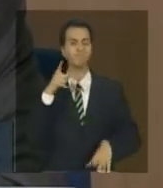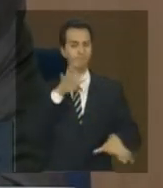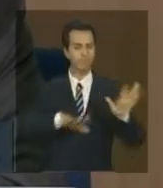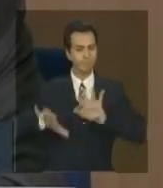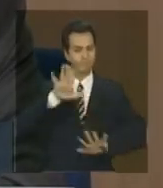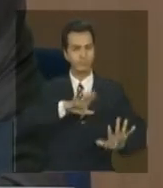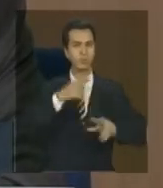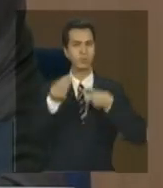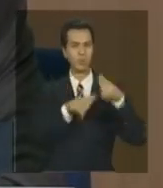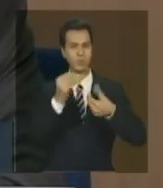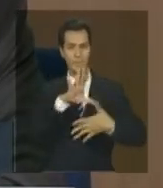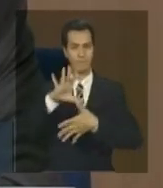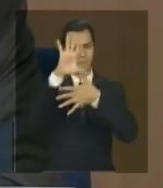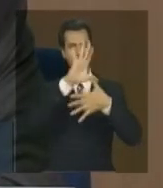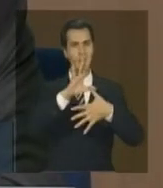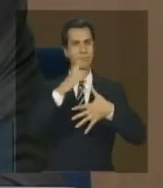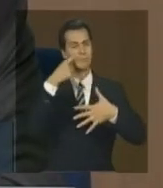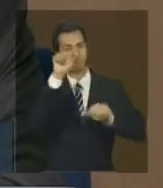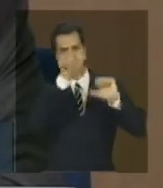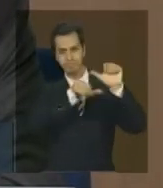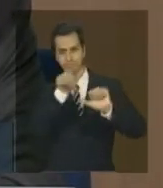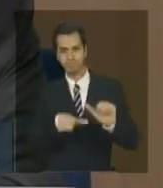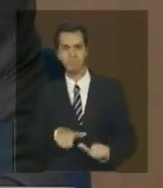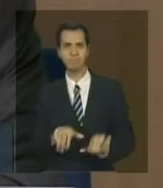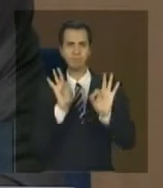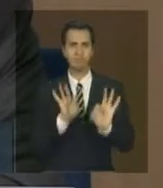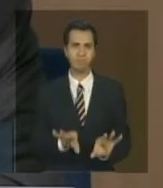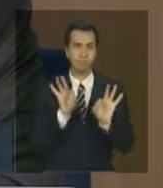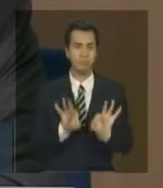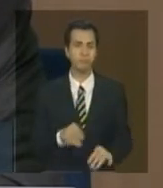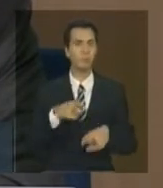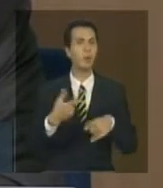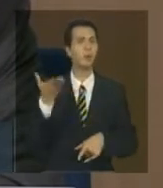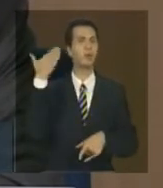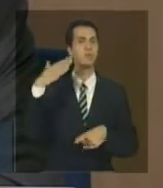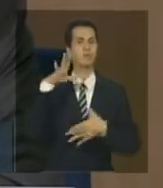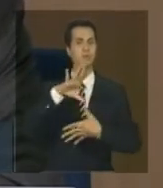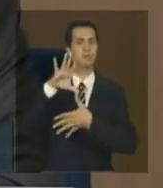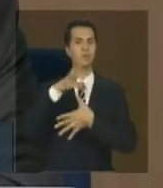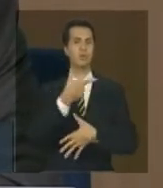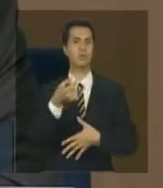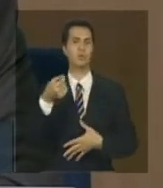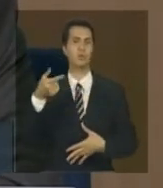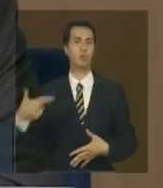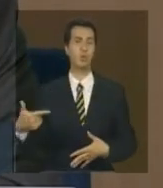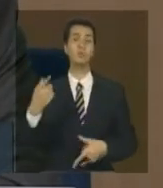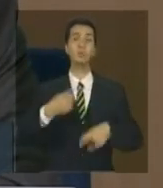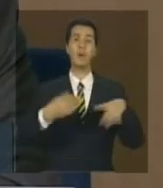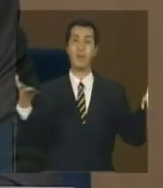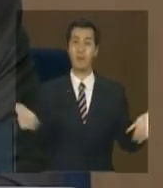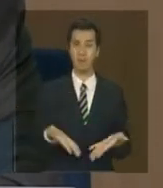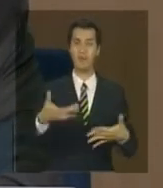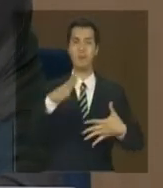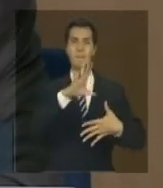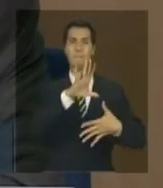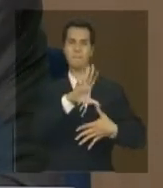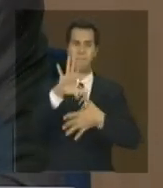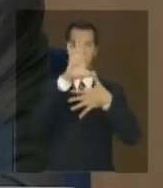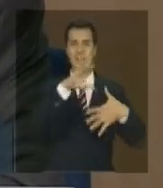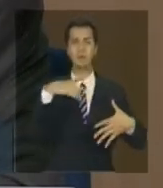de revisão desse mapa original de 2002, porque agora a gente trabalha com uma escala de resolução maior. Está certo?